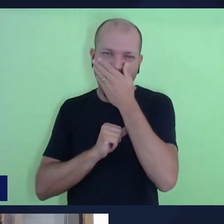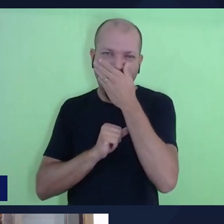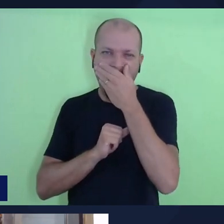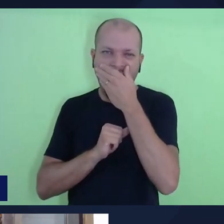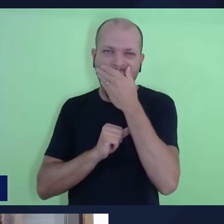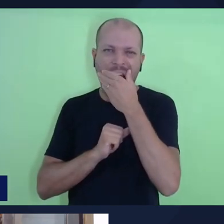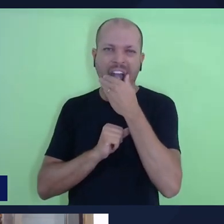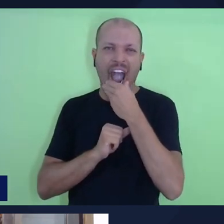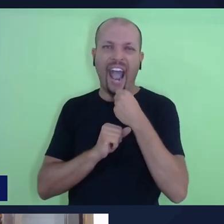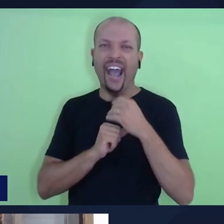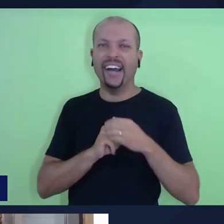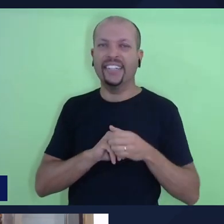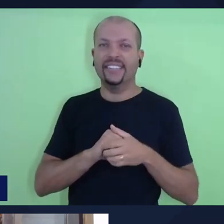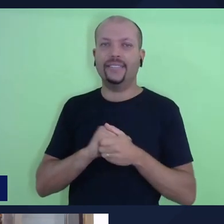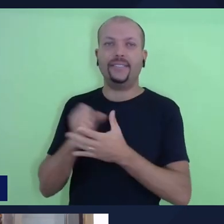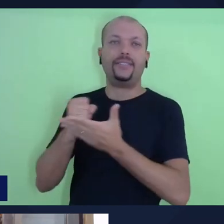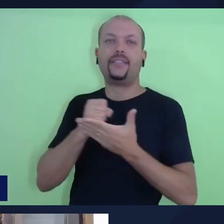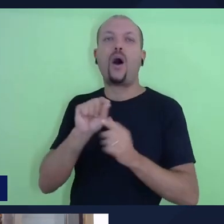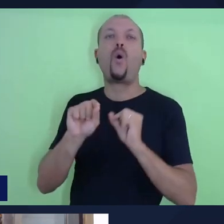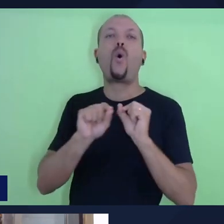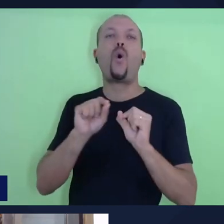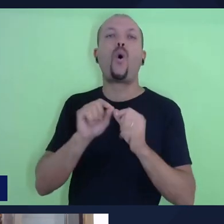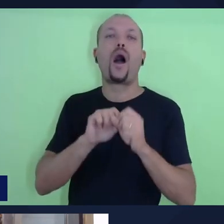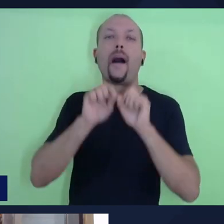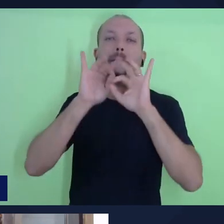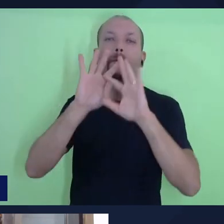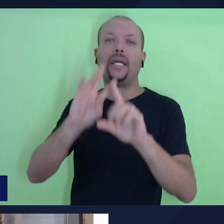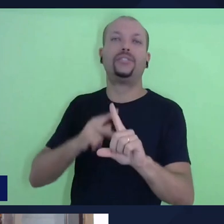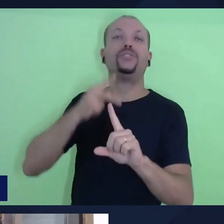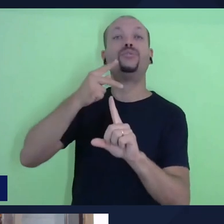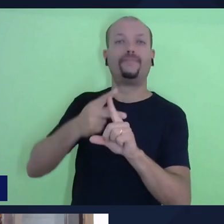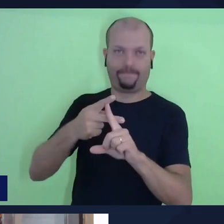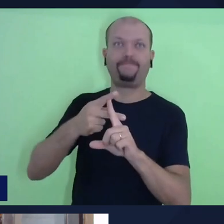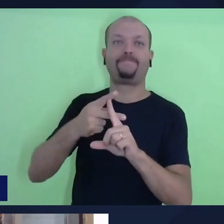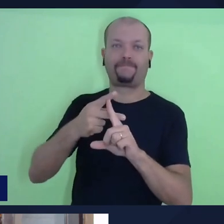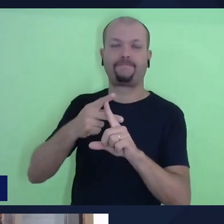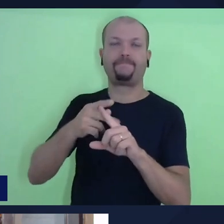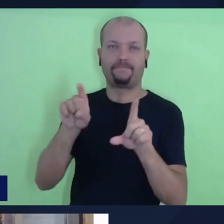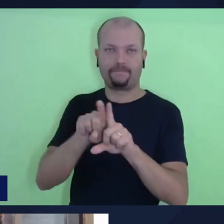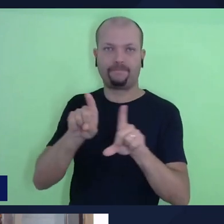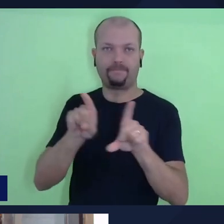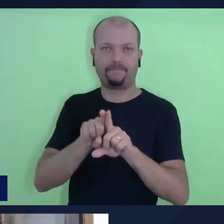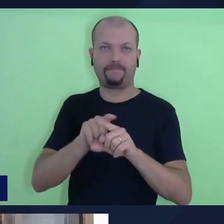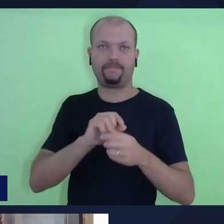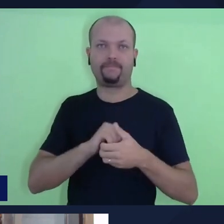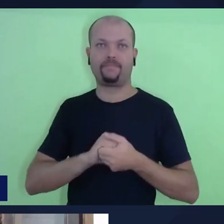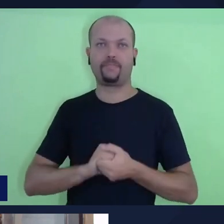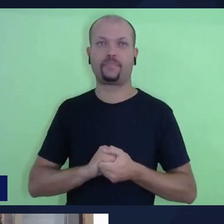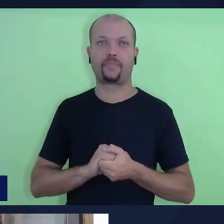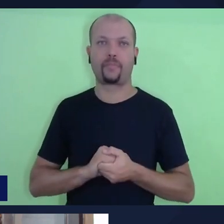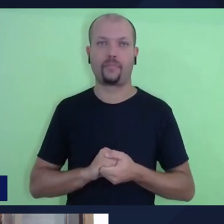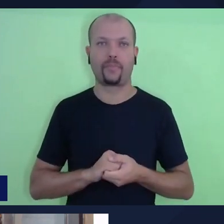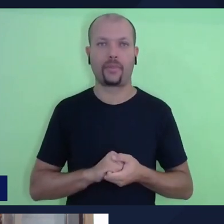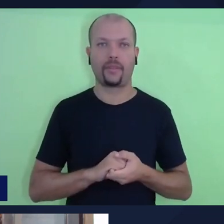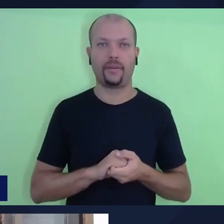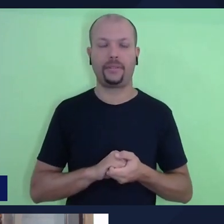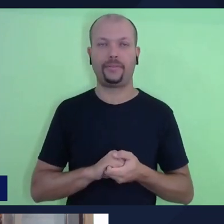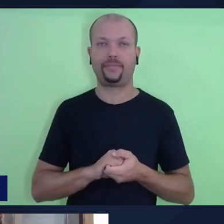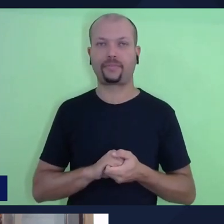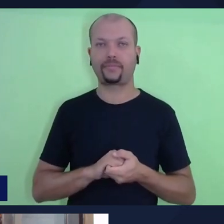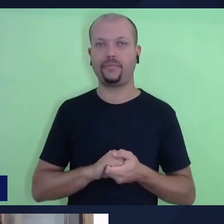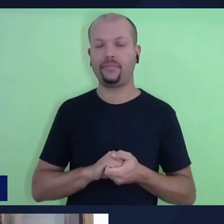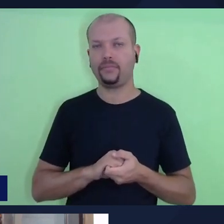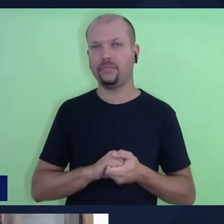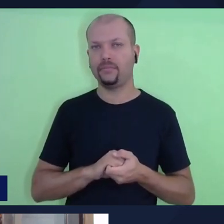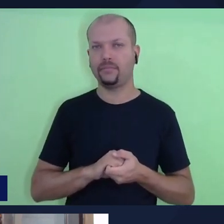os celeiros cheios e os lagares transbordantes. O que